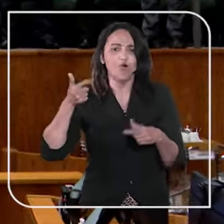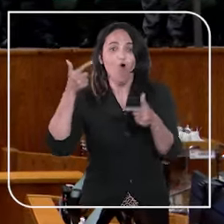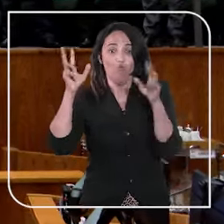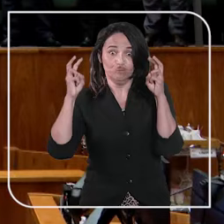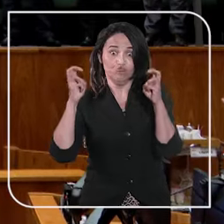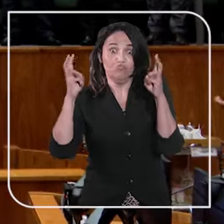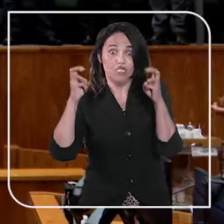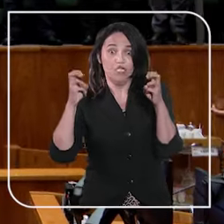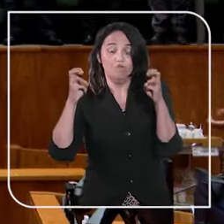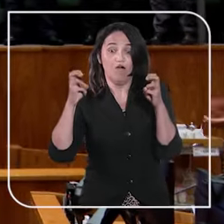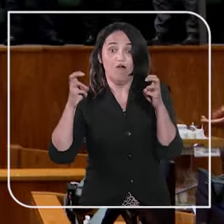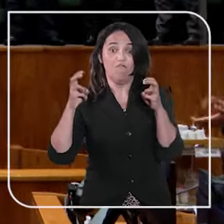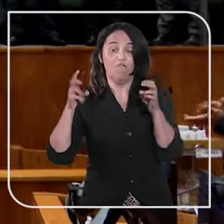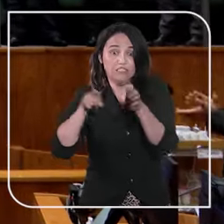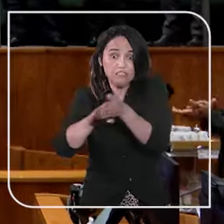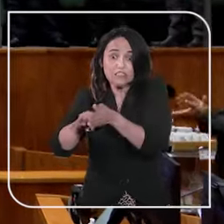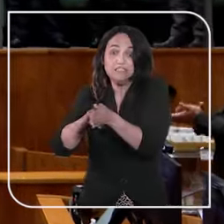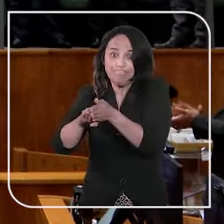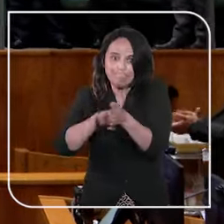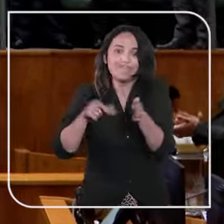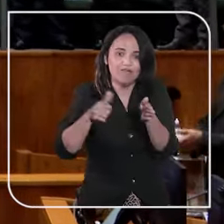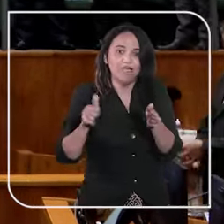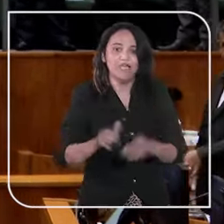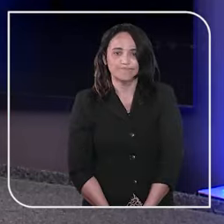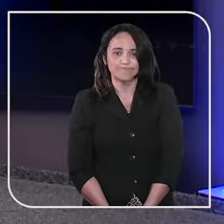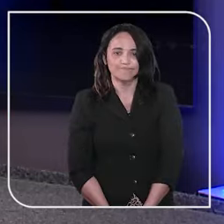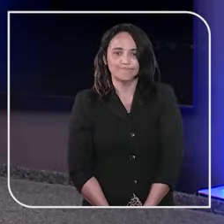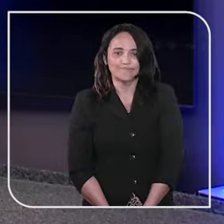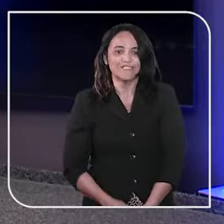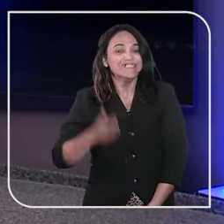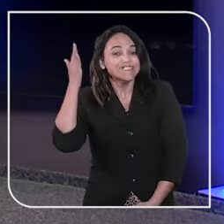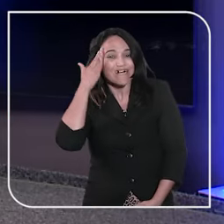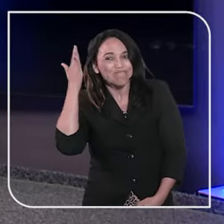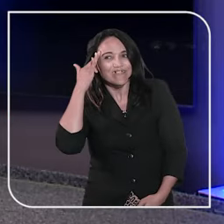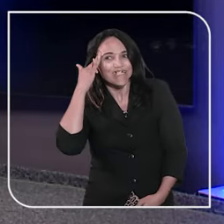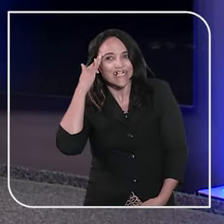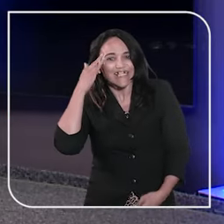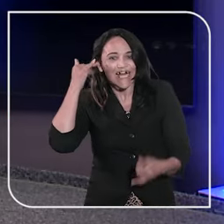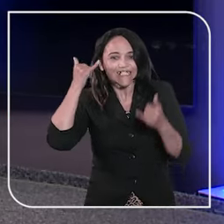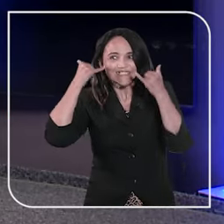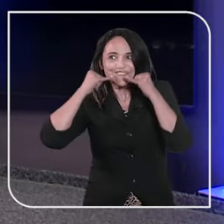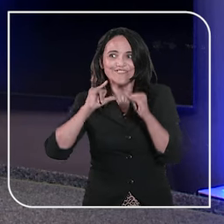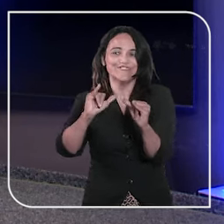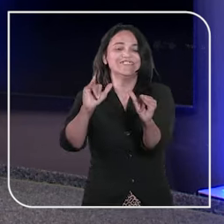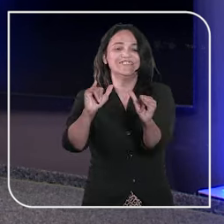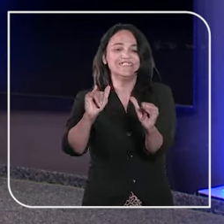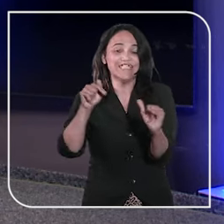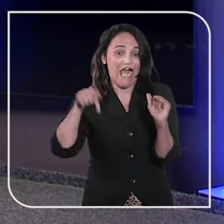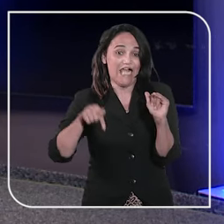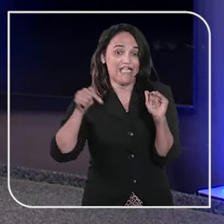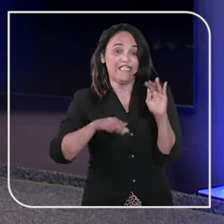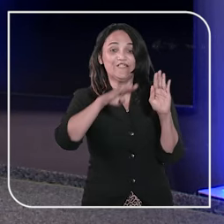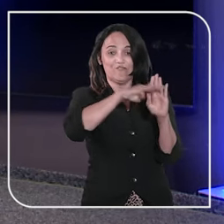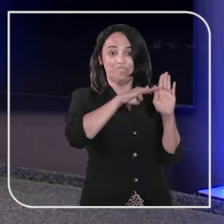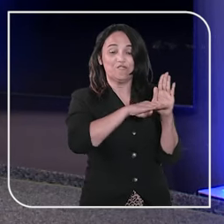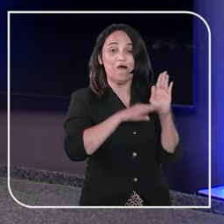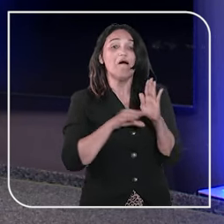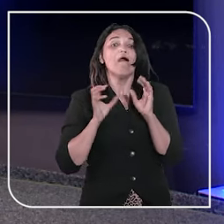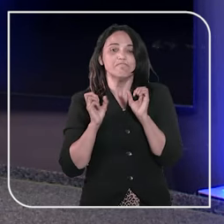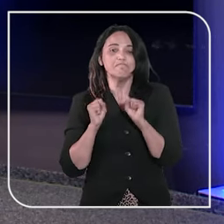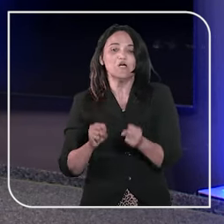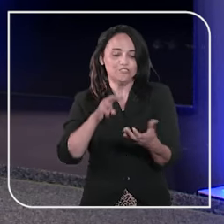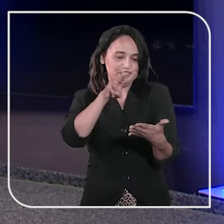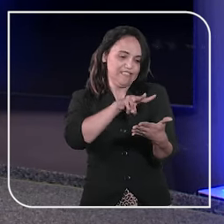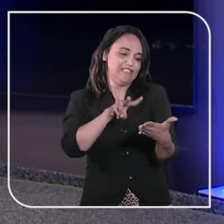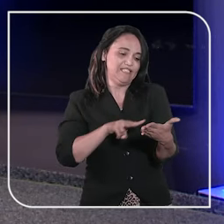apreciada pela segunda sessão do STJ. Sabia que as notícias que trazemos aqui no programa podem ser lidas